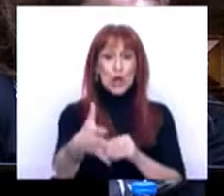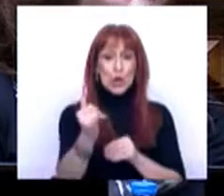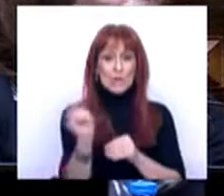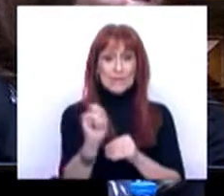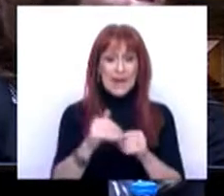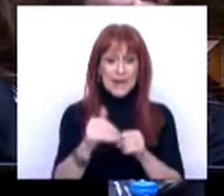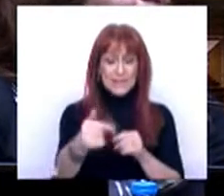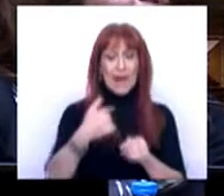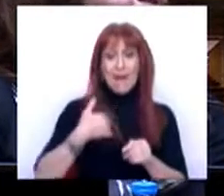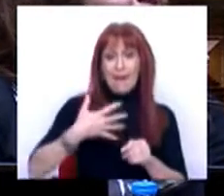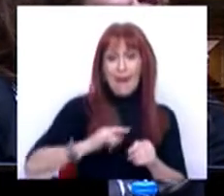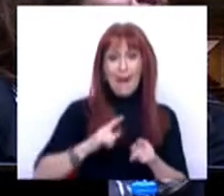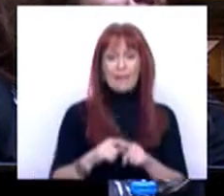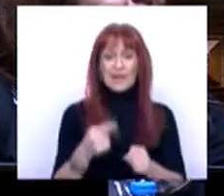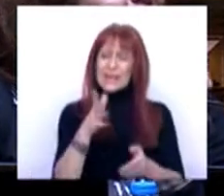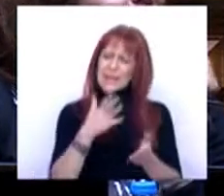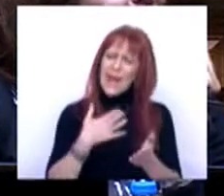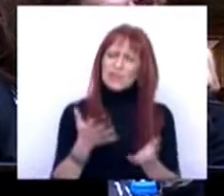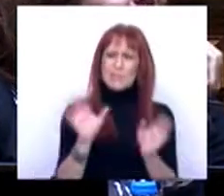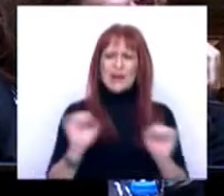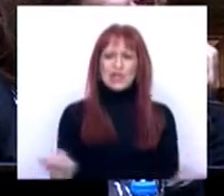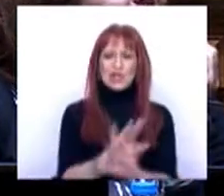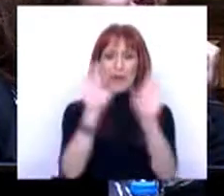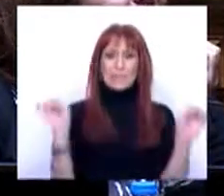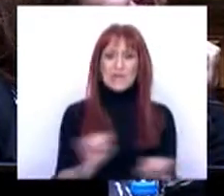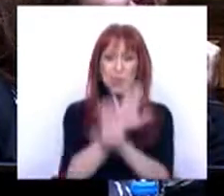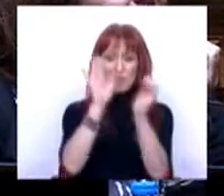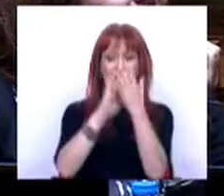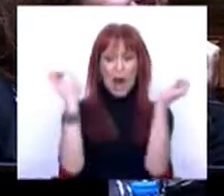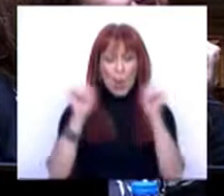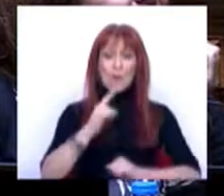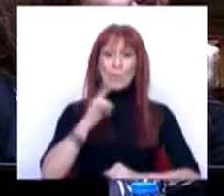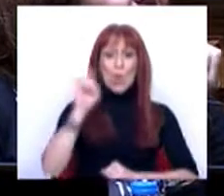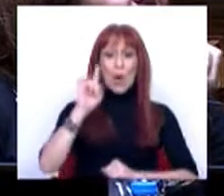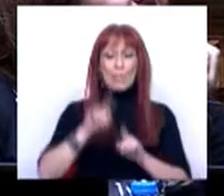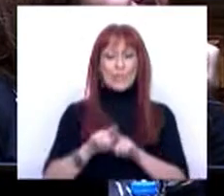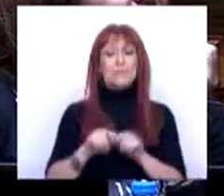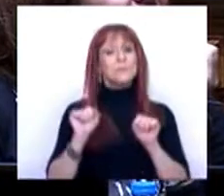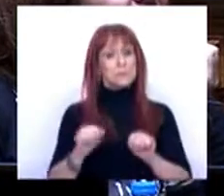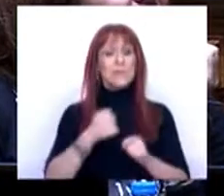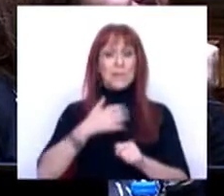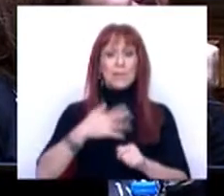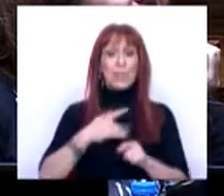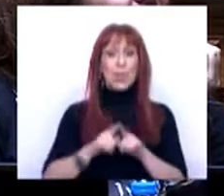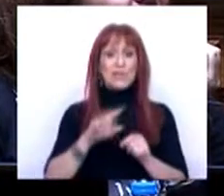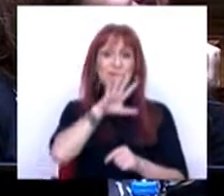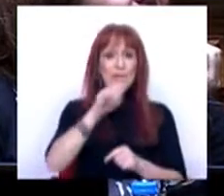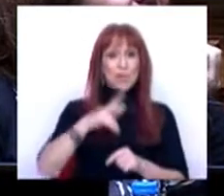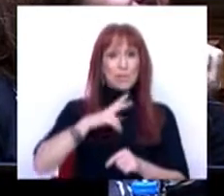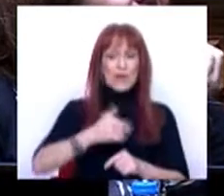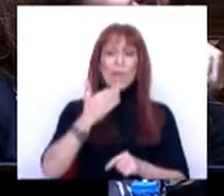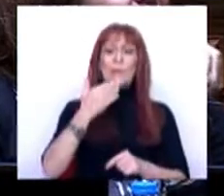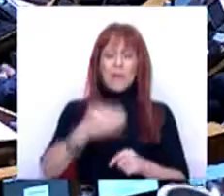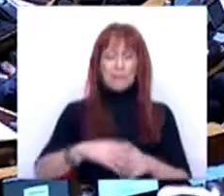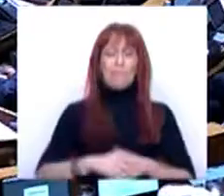meses. Gostaria que nos desse mais esclarecimentos acerca desse acordo tão importante para as empresas e para as famílias portuguesas.